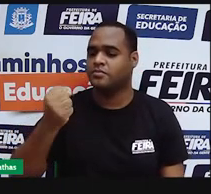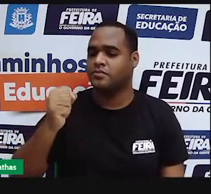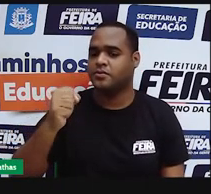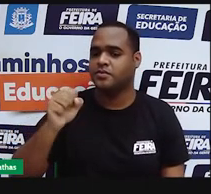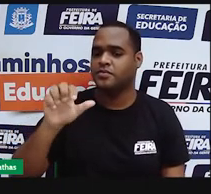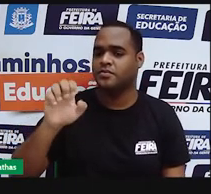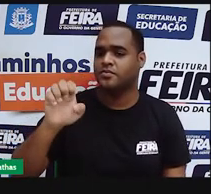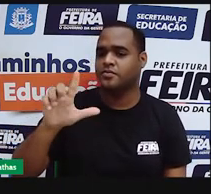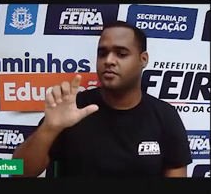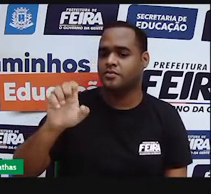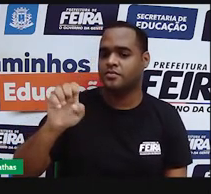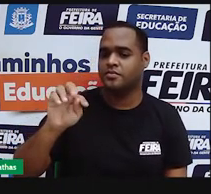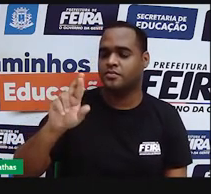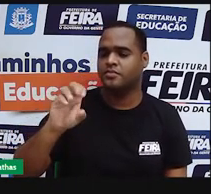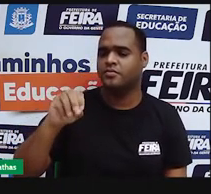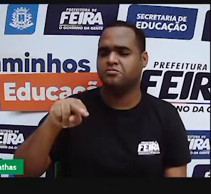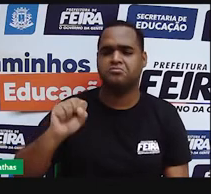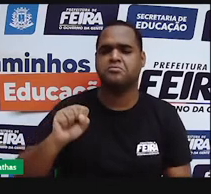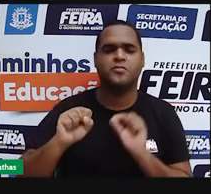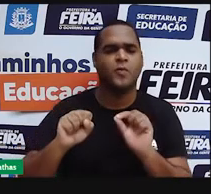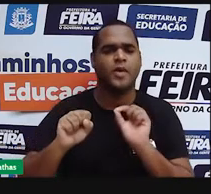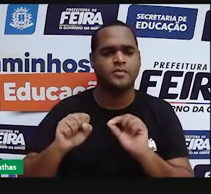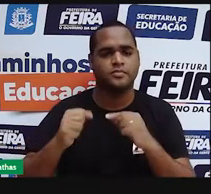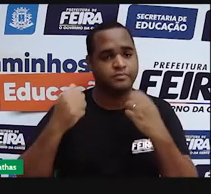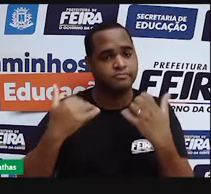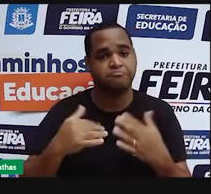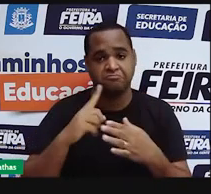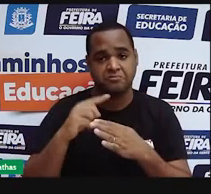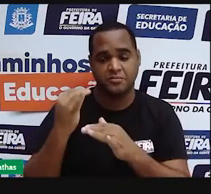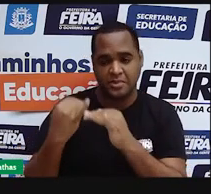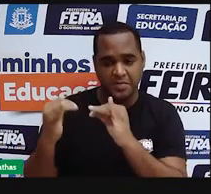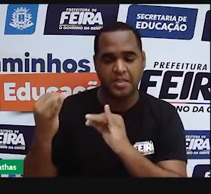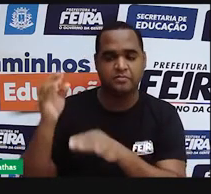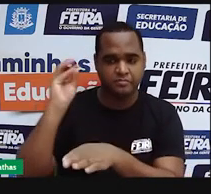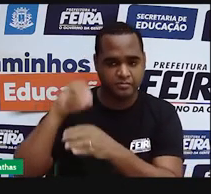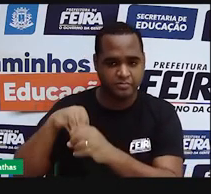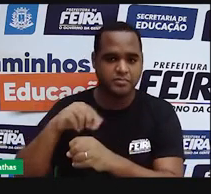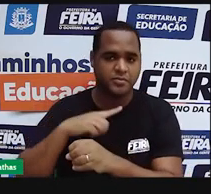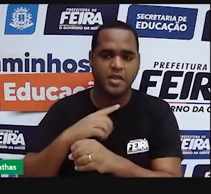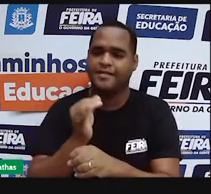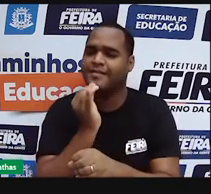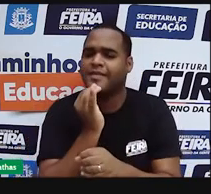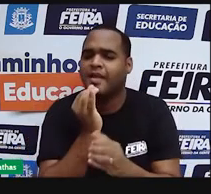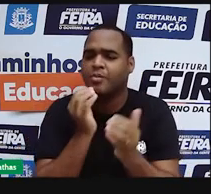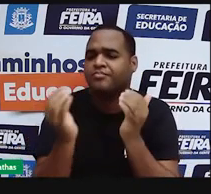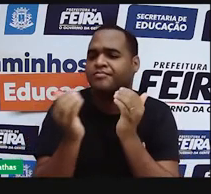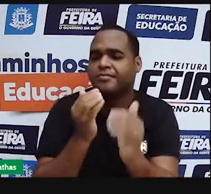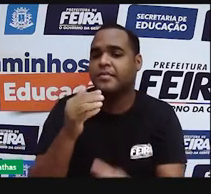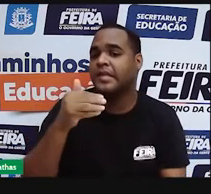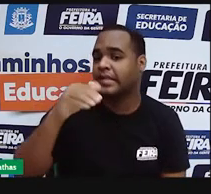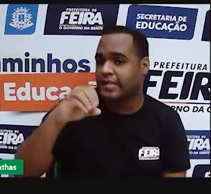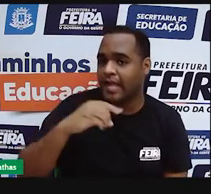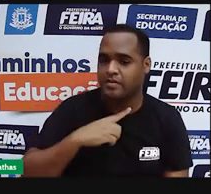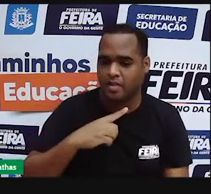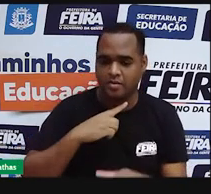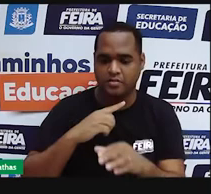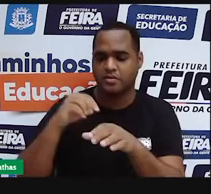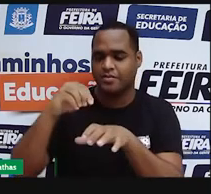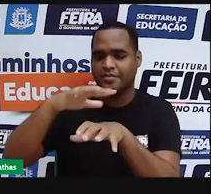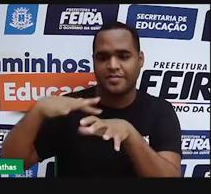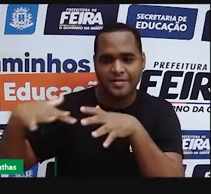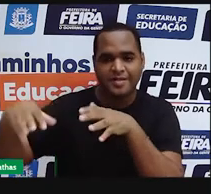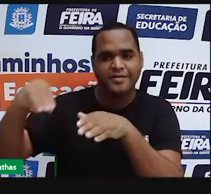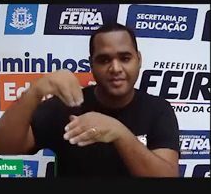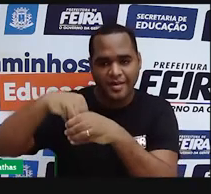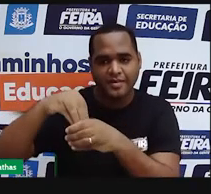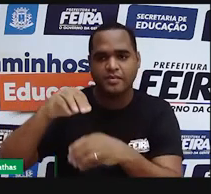oito elétrons. O que quer dizer isso? Se eu tiver um elemento químico, por exemplo, que ele tenha dez elétrons na sua eletrosfera, isso